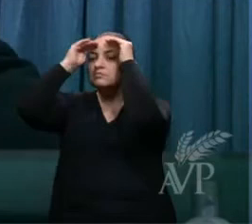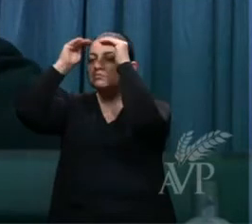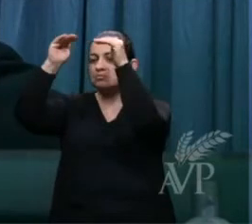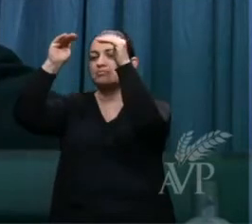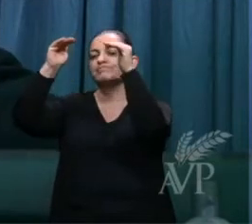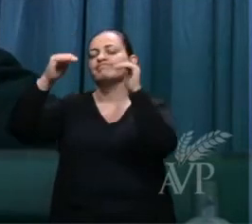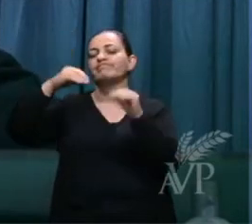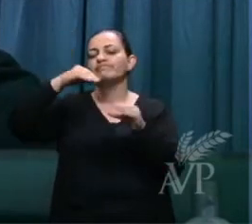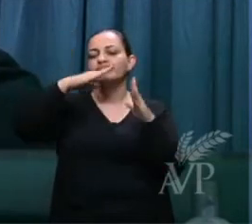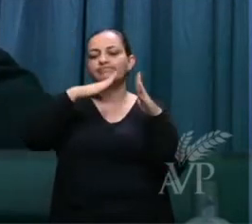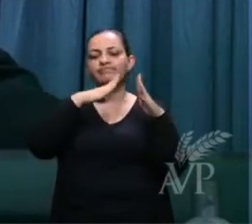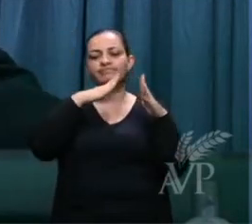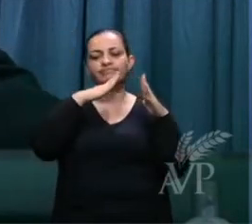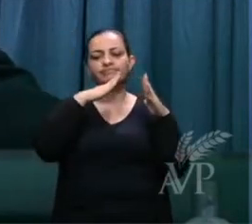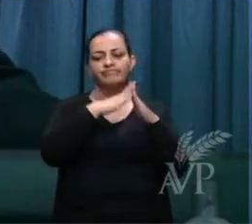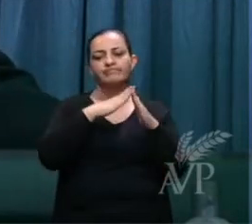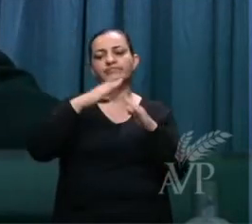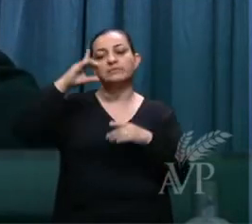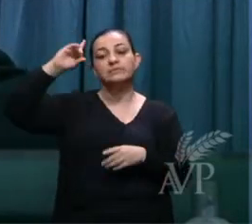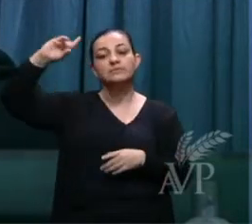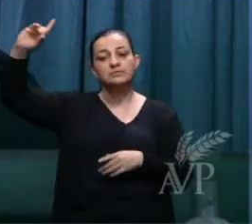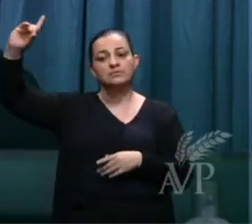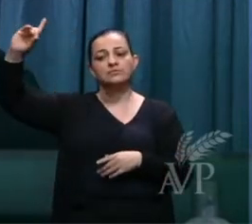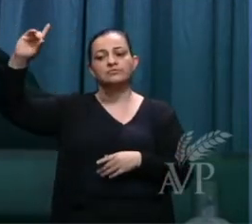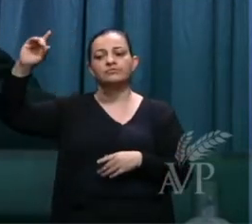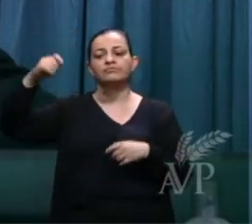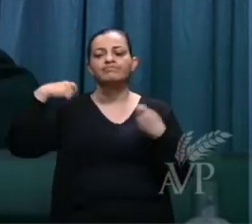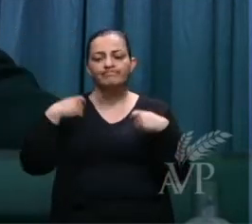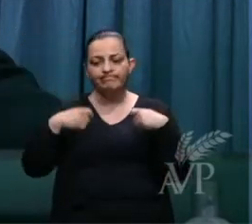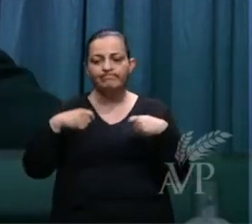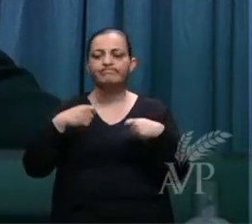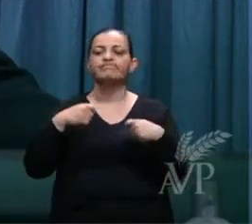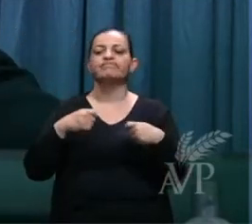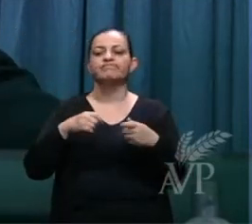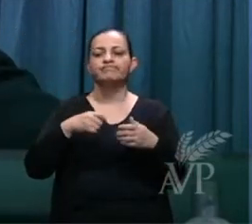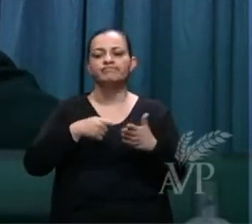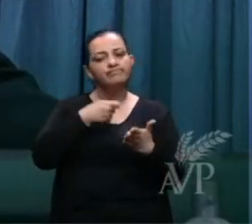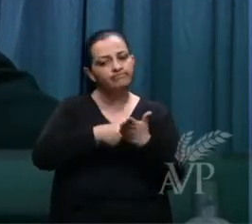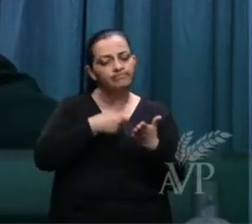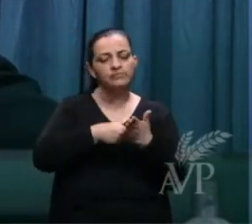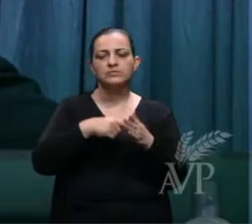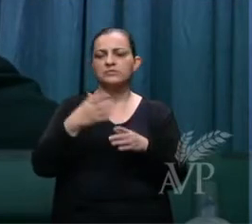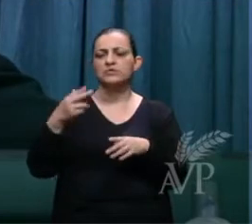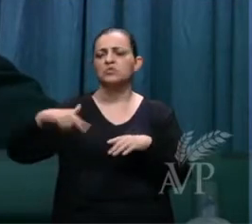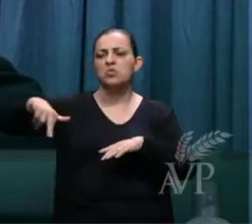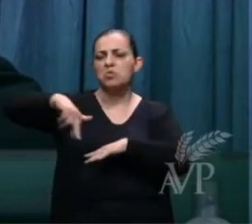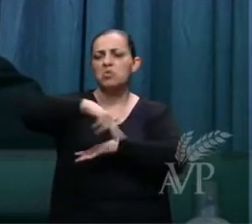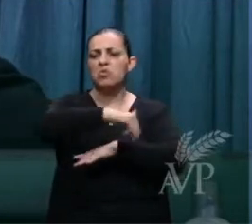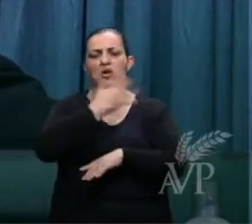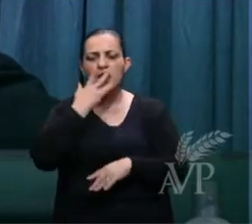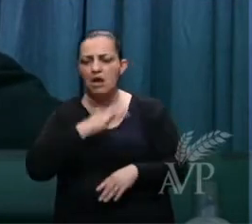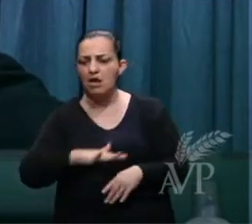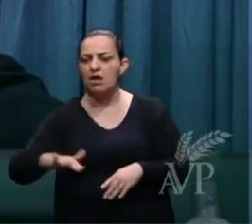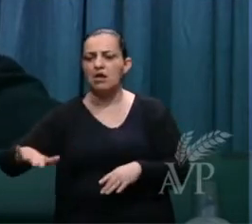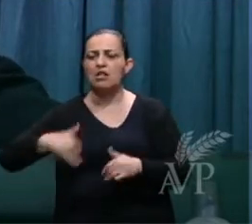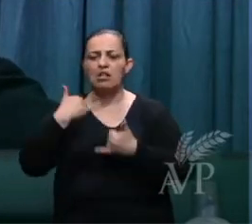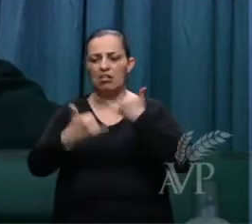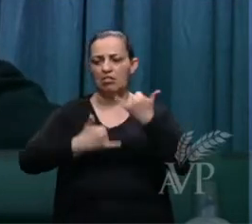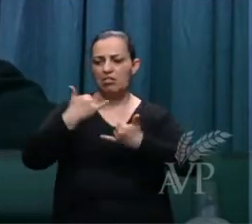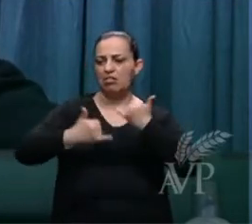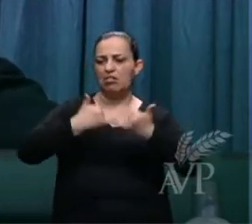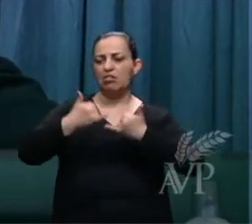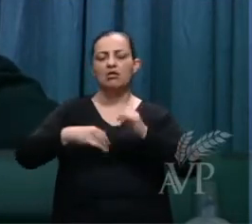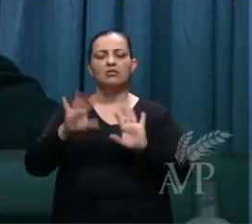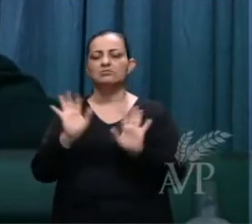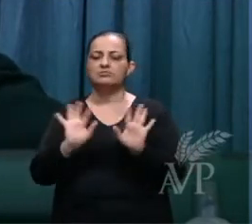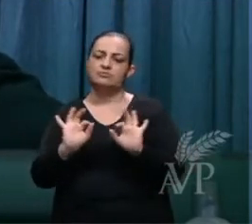aplicada. Entende? Aplicada. E ninguém deva estar correndo, crianças. Você